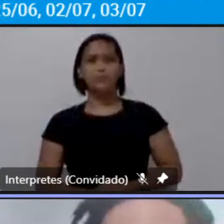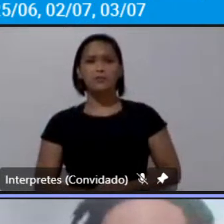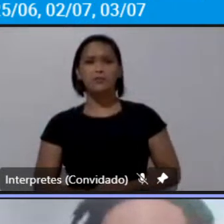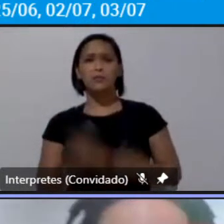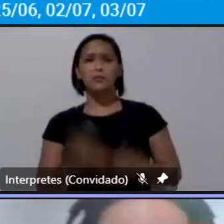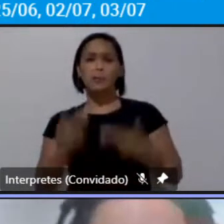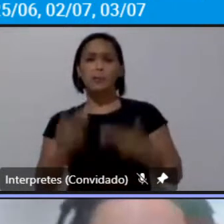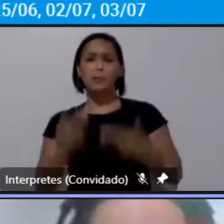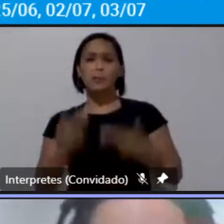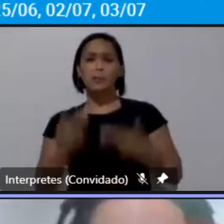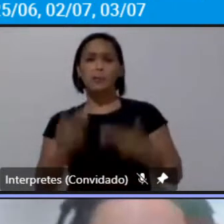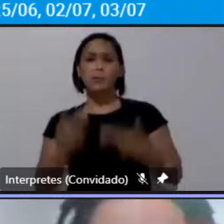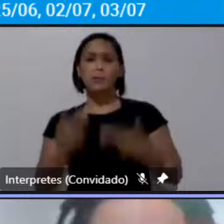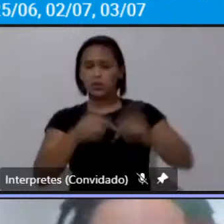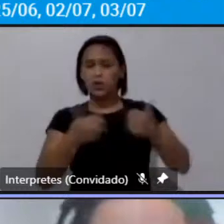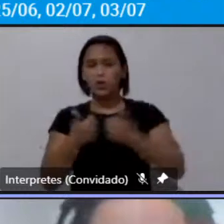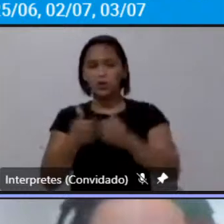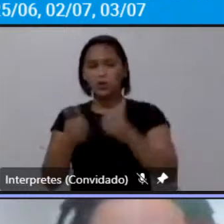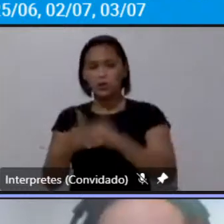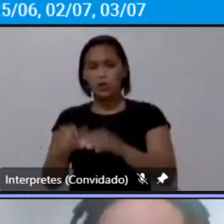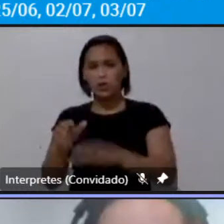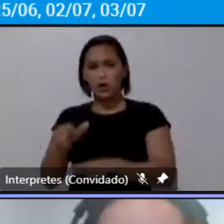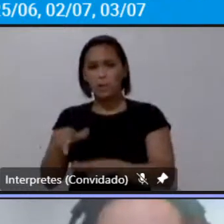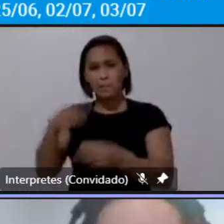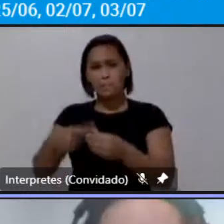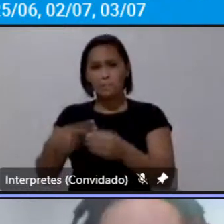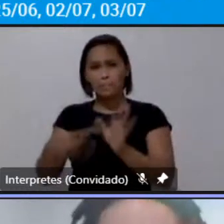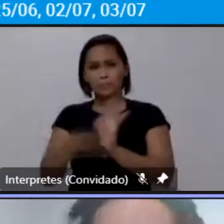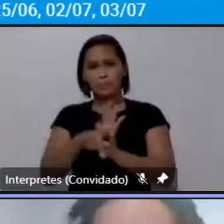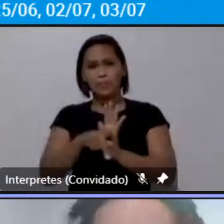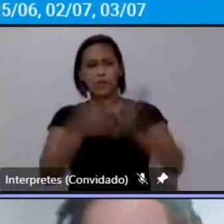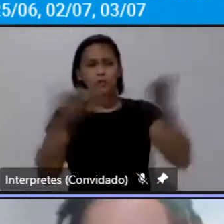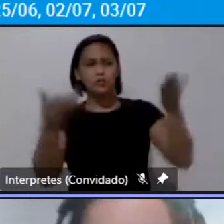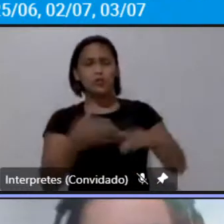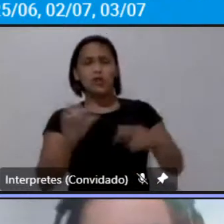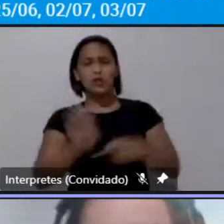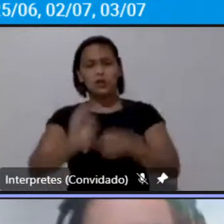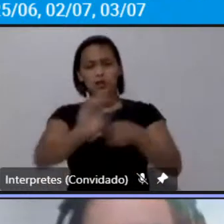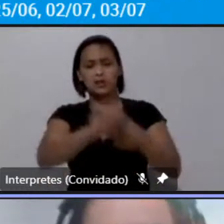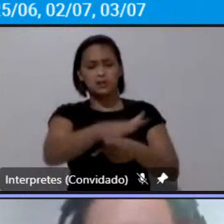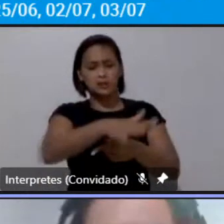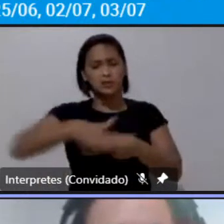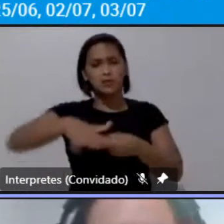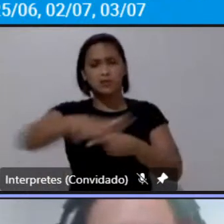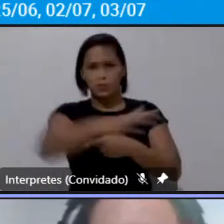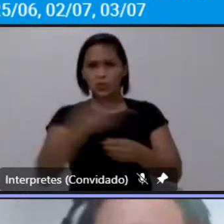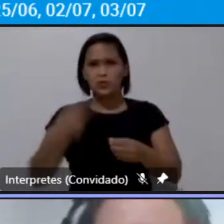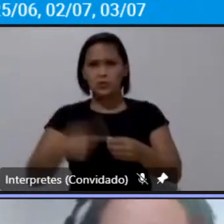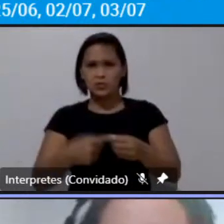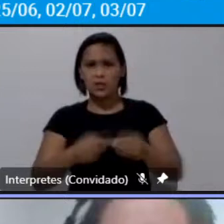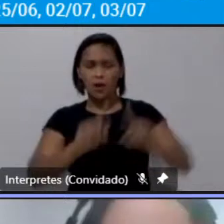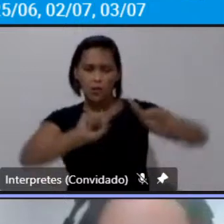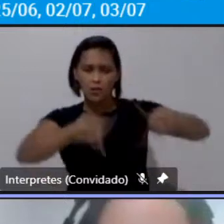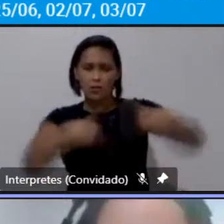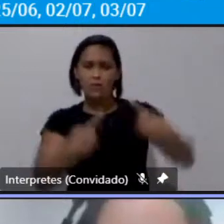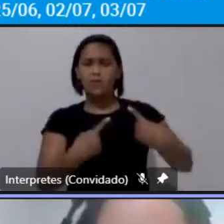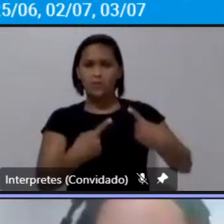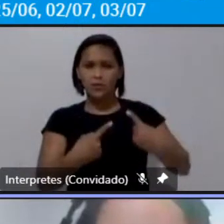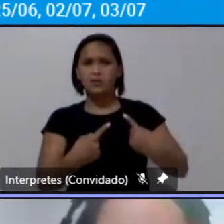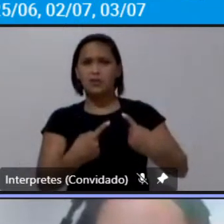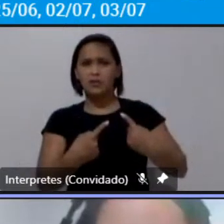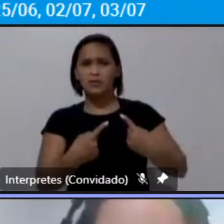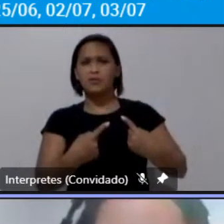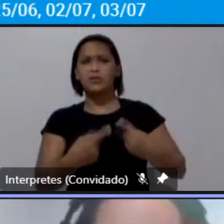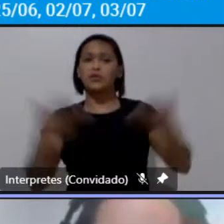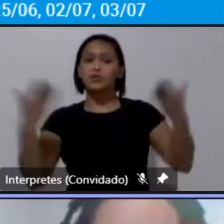transporte metropolitano é já por si nas regiões metropolitanas o desafio do transporte público ele já